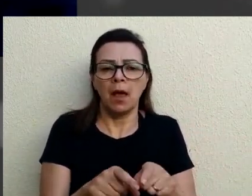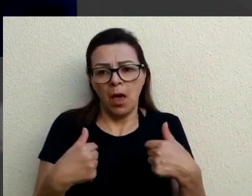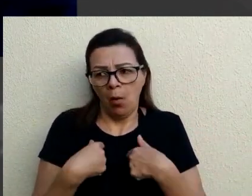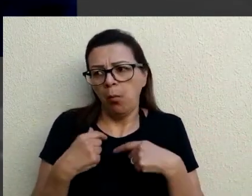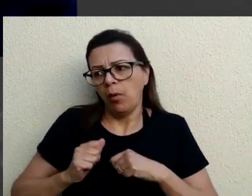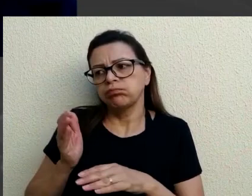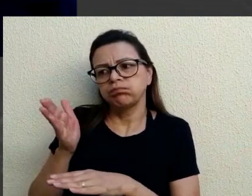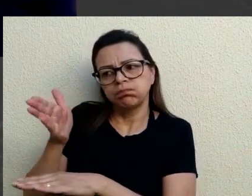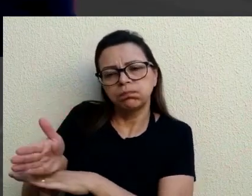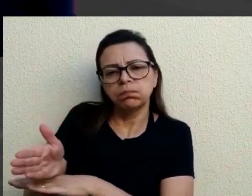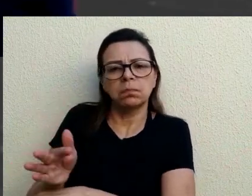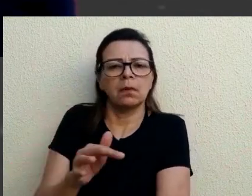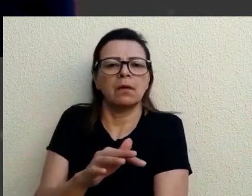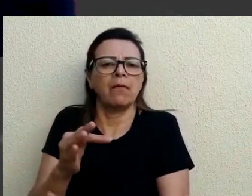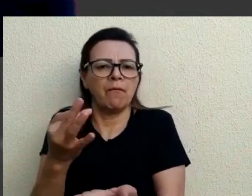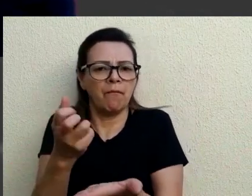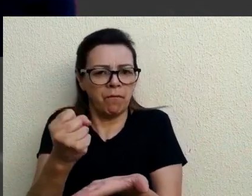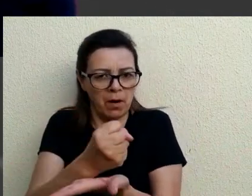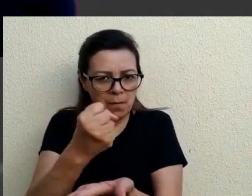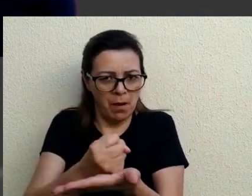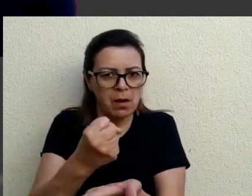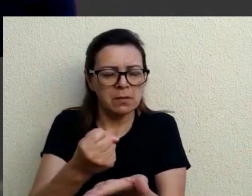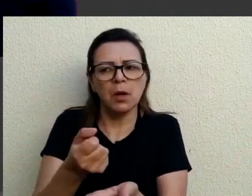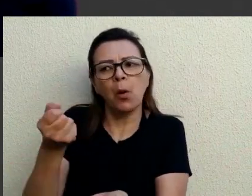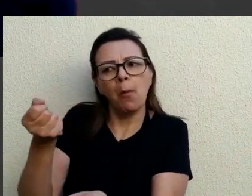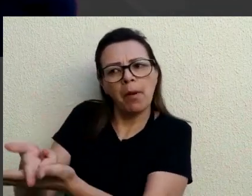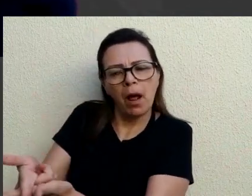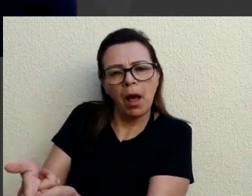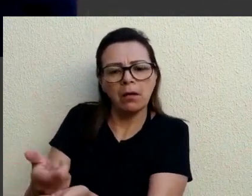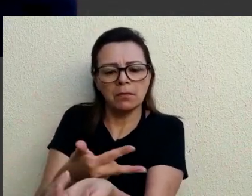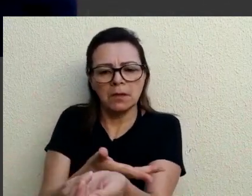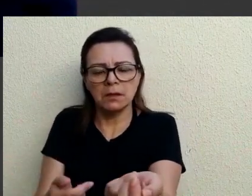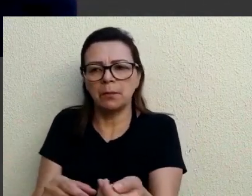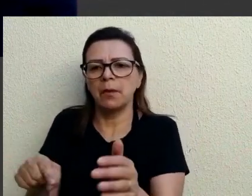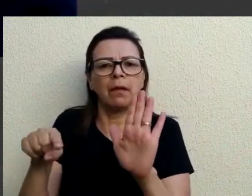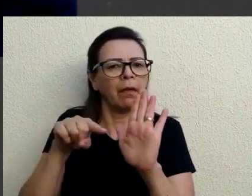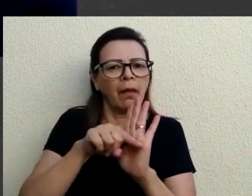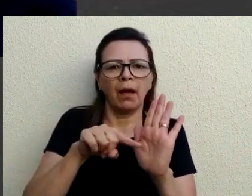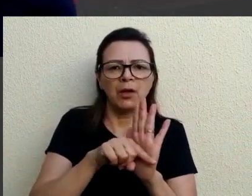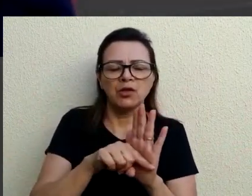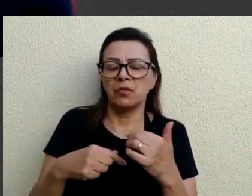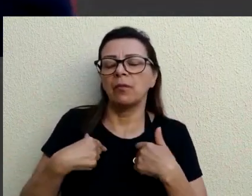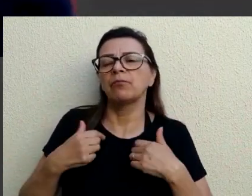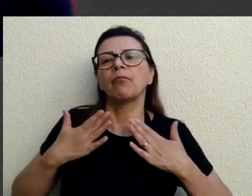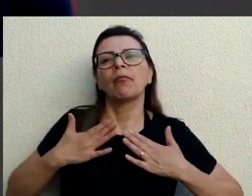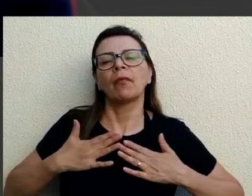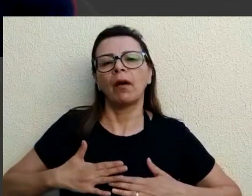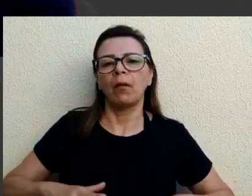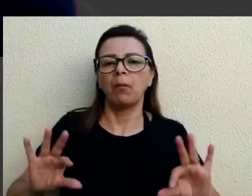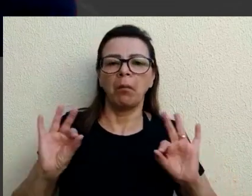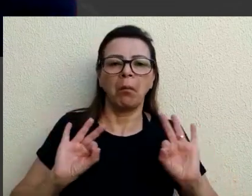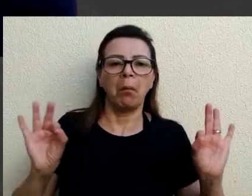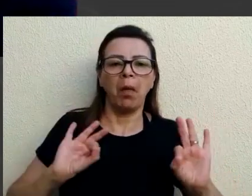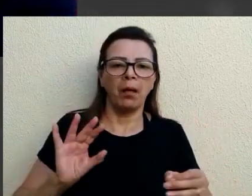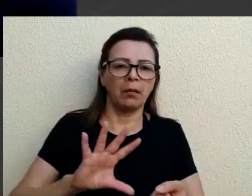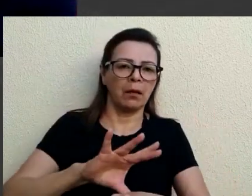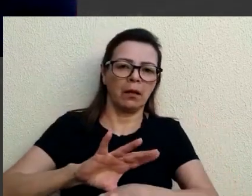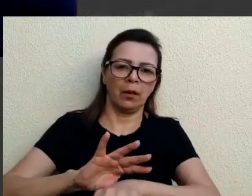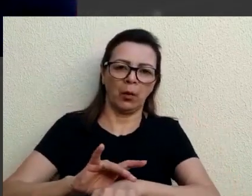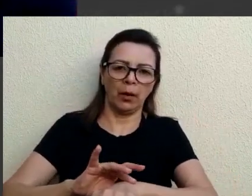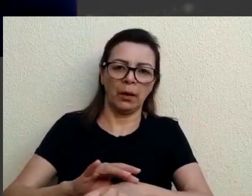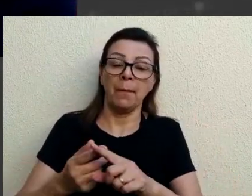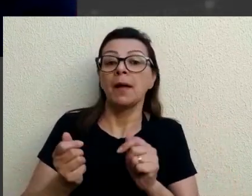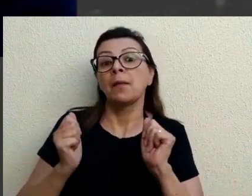posso, por exemplo, ir à farmácia, comprar um exame, fazer, ele pode dar negativo e eu penso, não, estou tranquila, não estou infectada, mas eu posso,